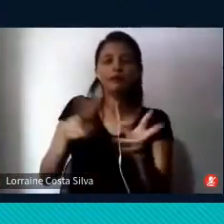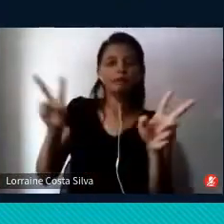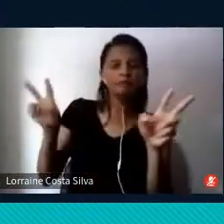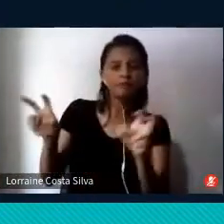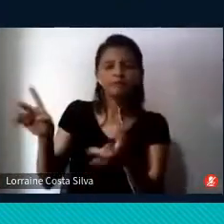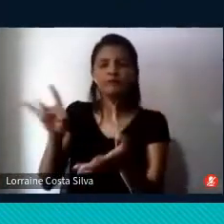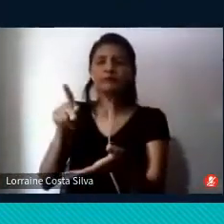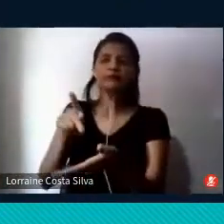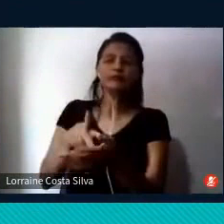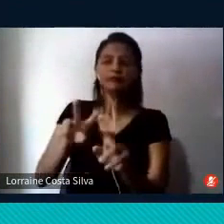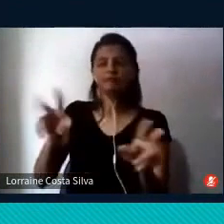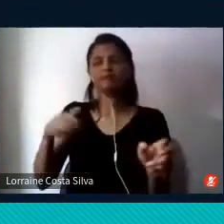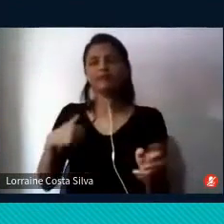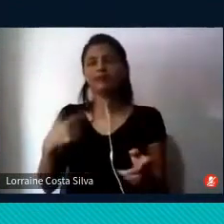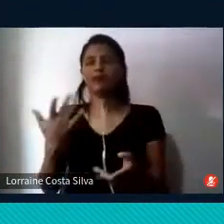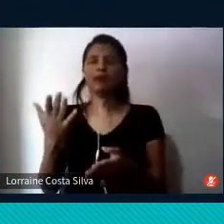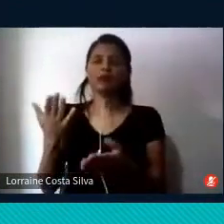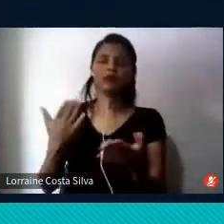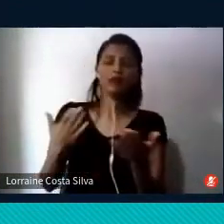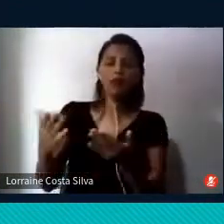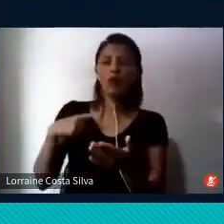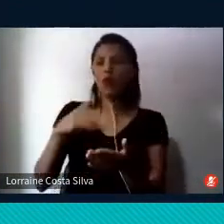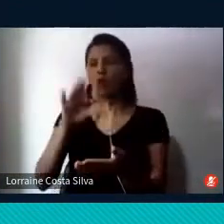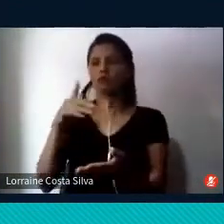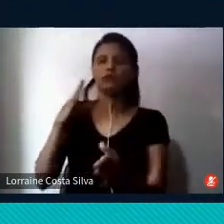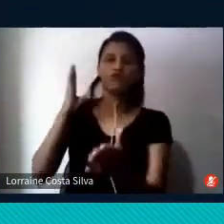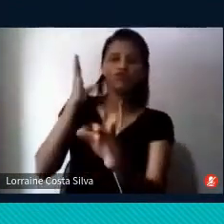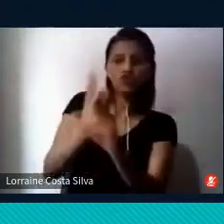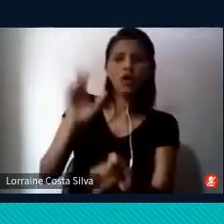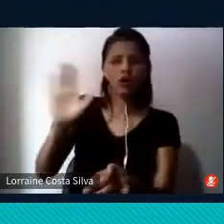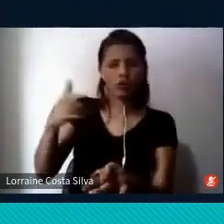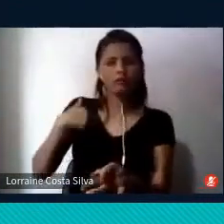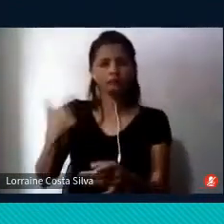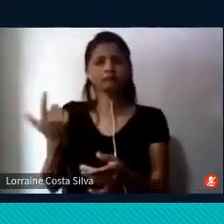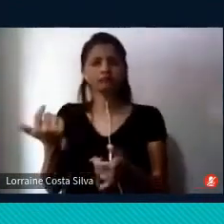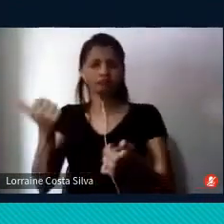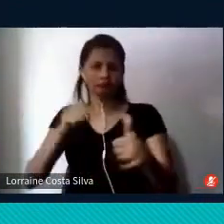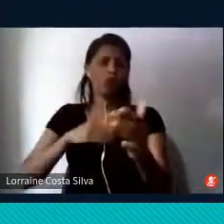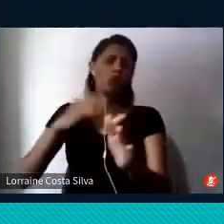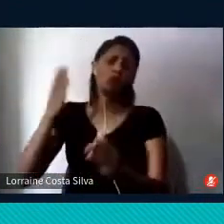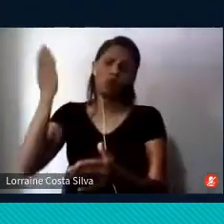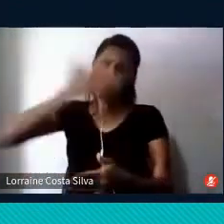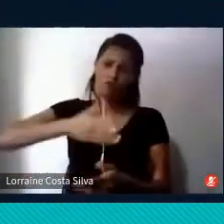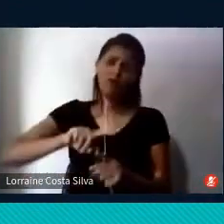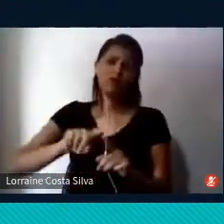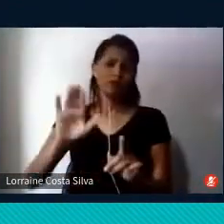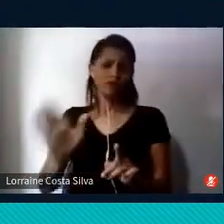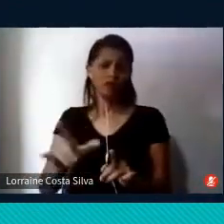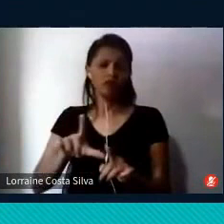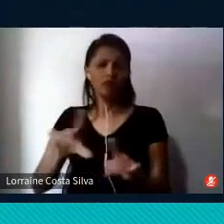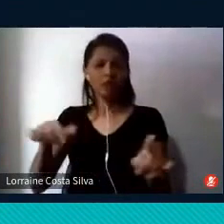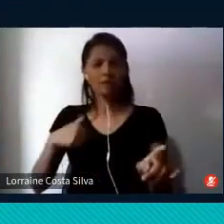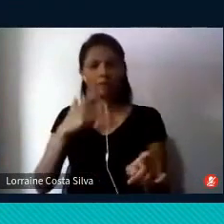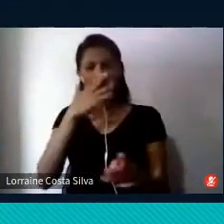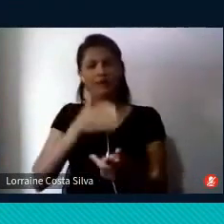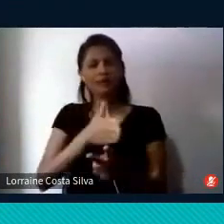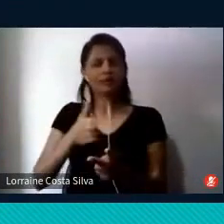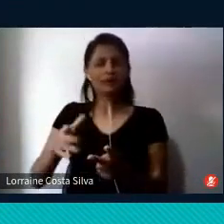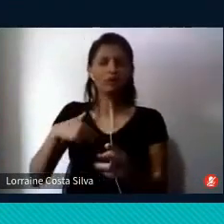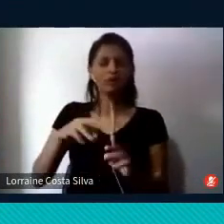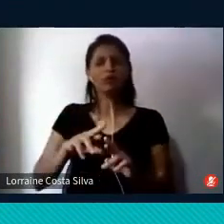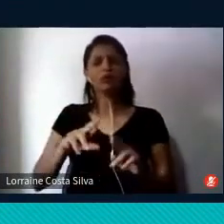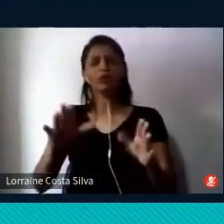confiáveis, ou checadas, ou verificadas, etc. Isso é um pouco o lópus discursivo dessas duas instituições.